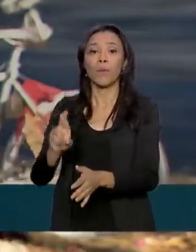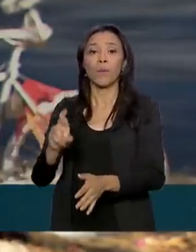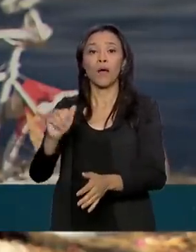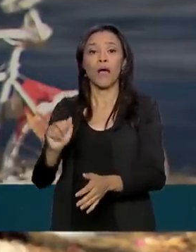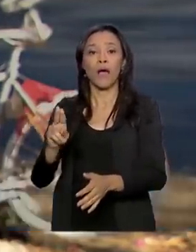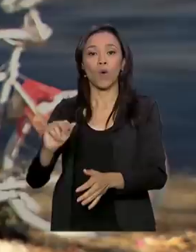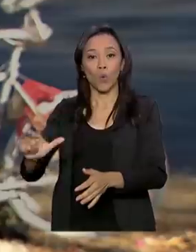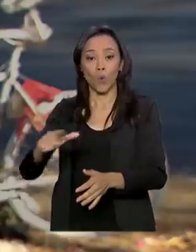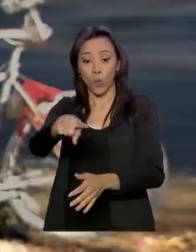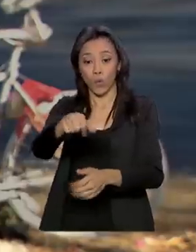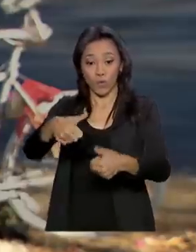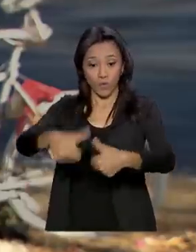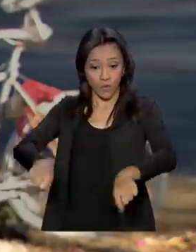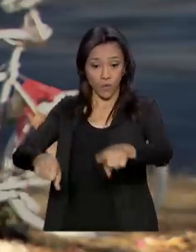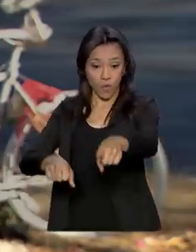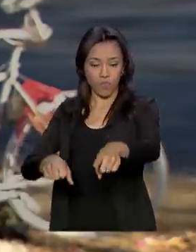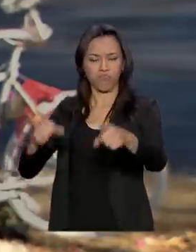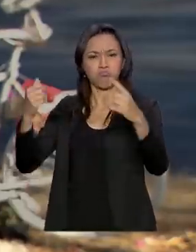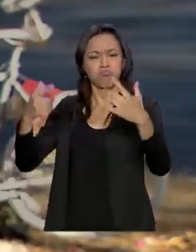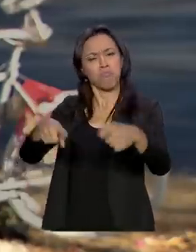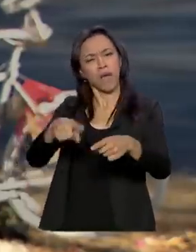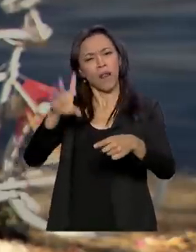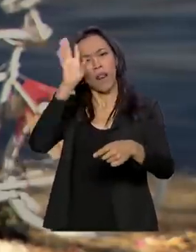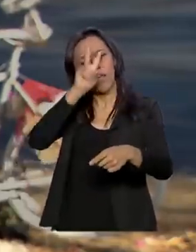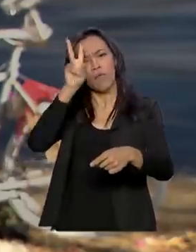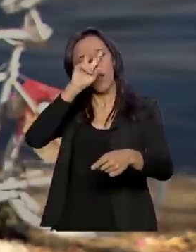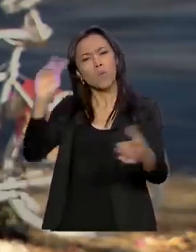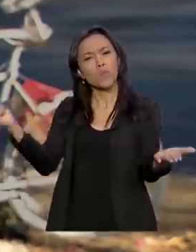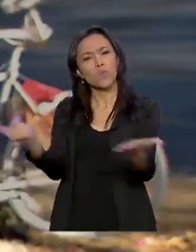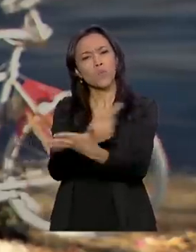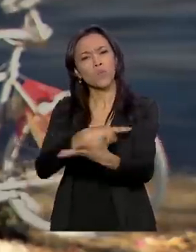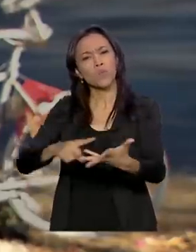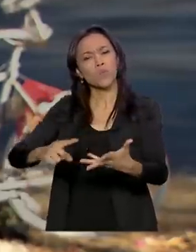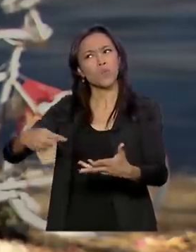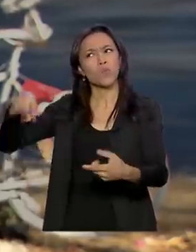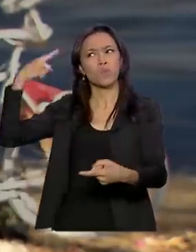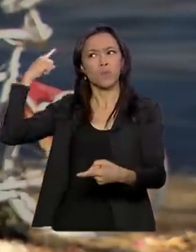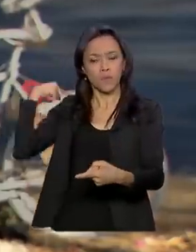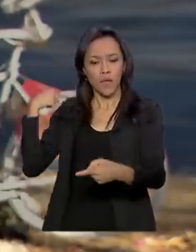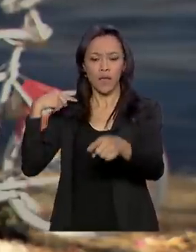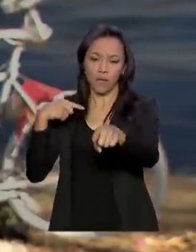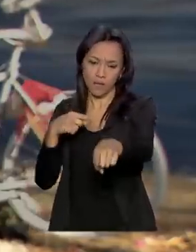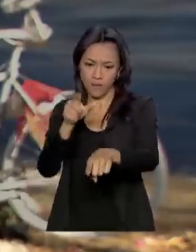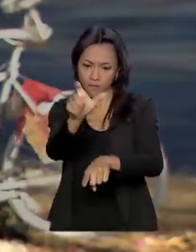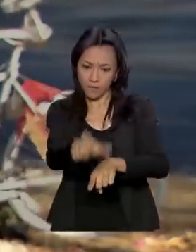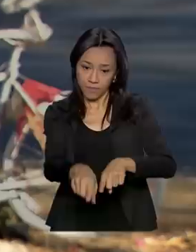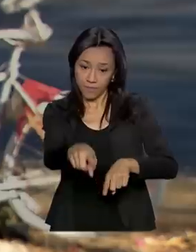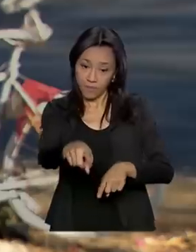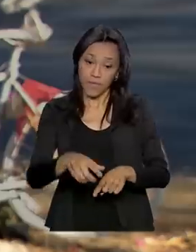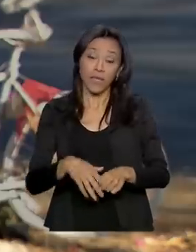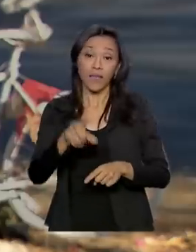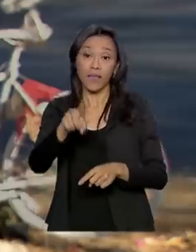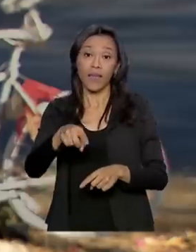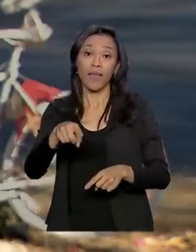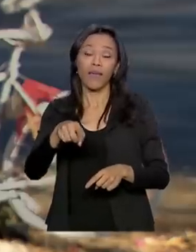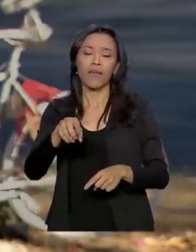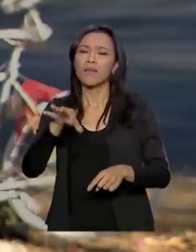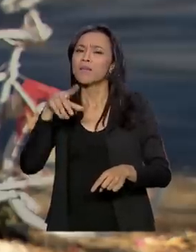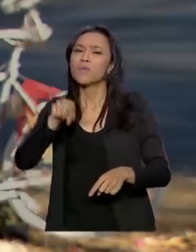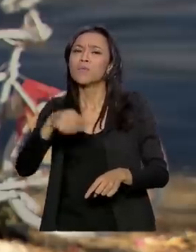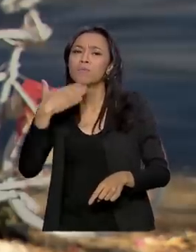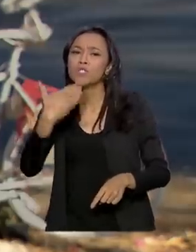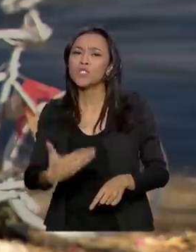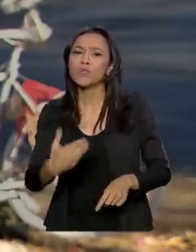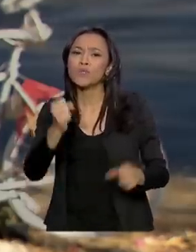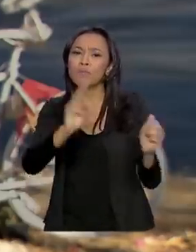canteiro em Brasília em homenagem ao estudante. As chamadas ghost bikes ou bicicletas fantasmas representam um pedido